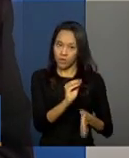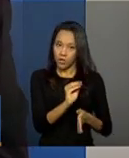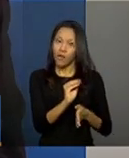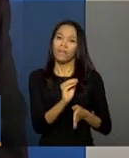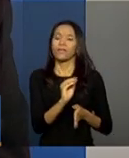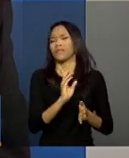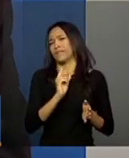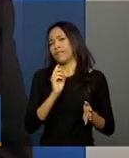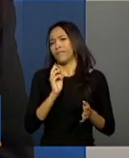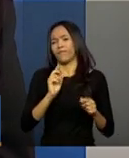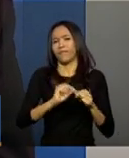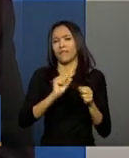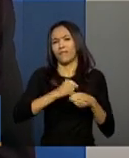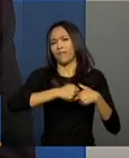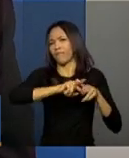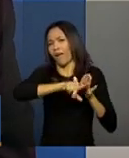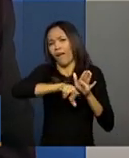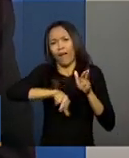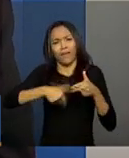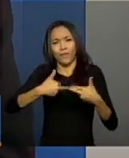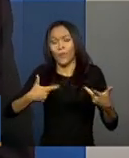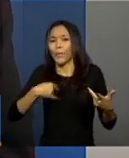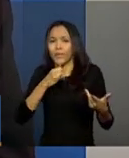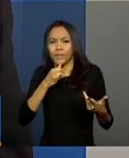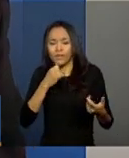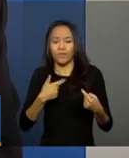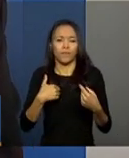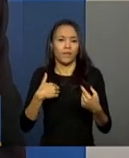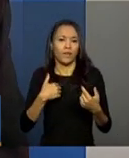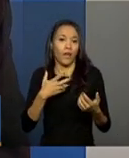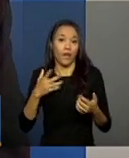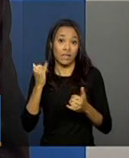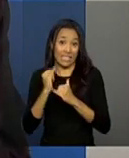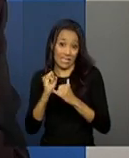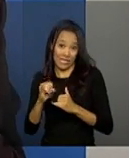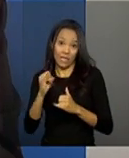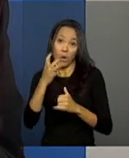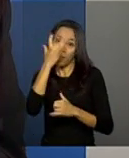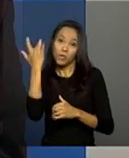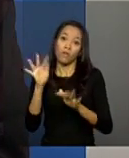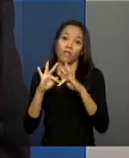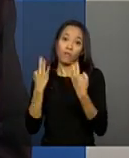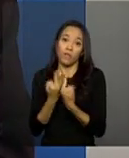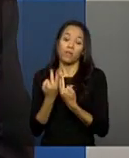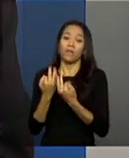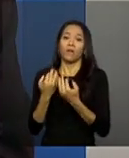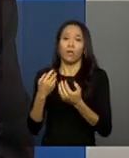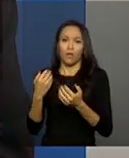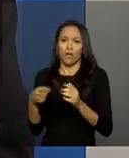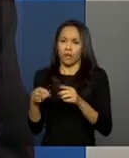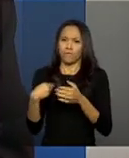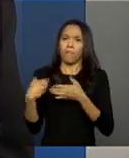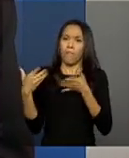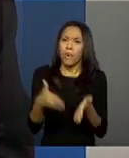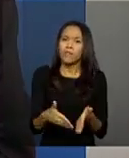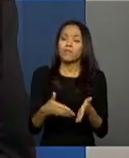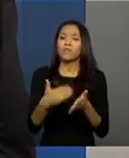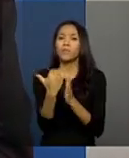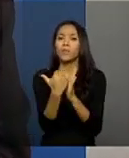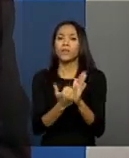dá para fazer várias consultas, como a consulta se alguém da família pertence, ou a família pertence ao programa Bolsa Família,